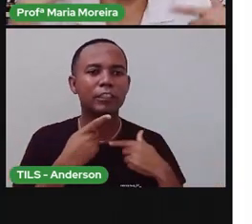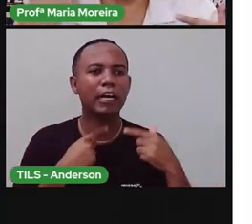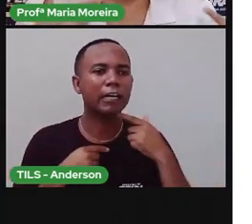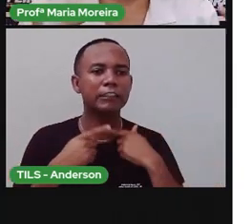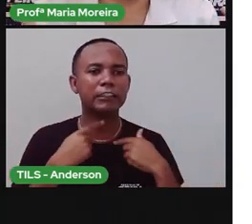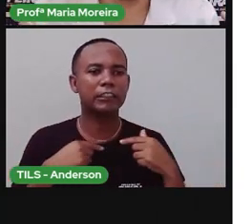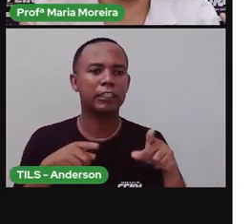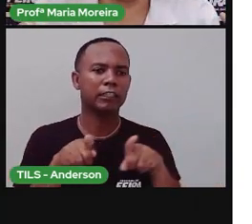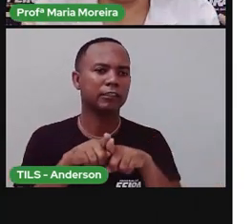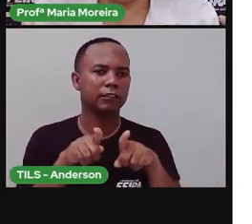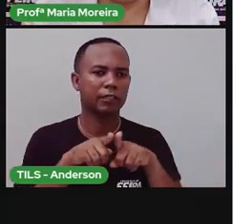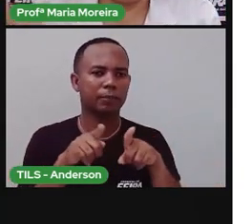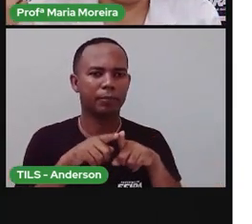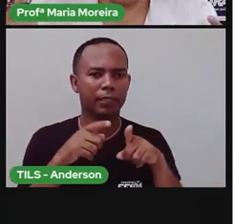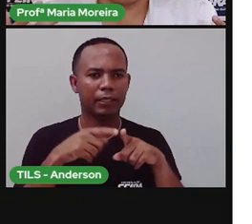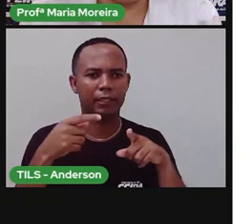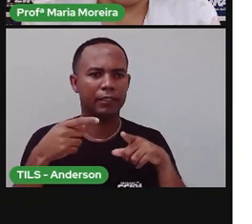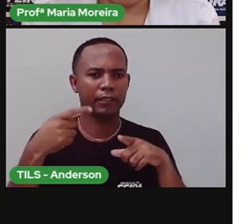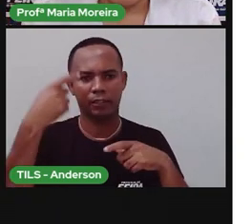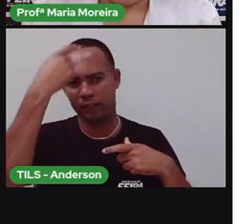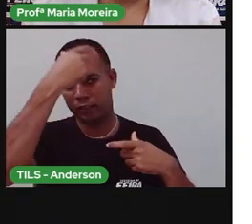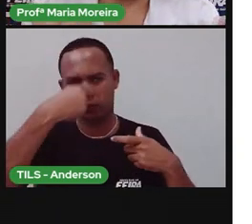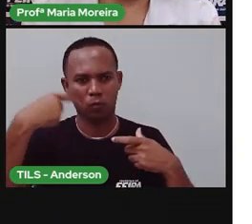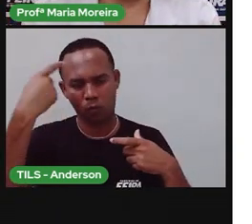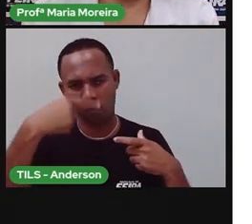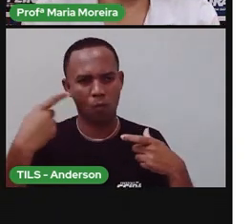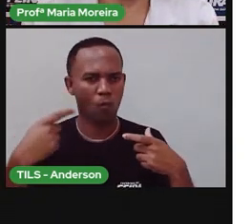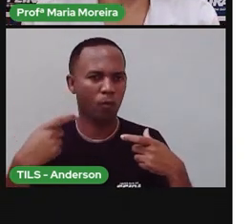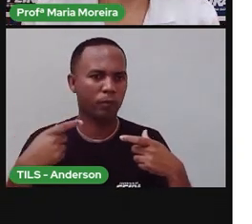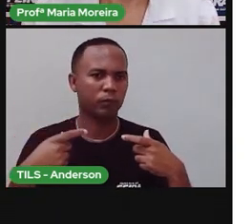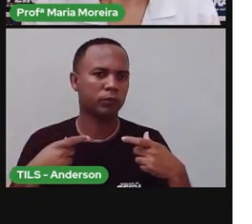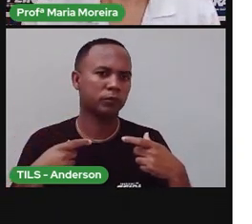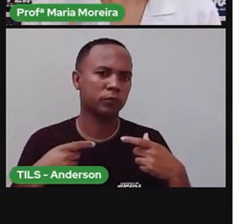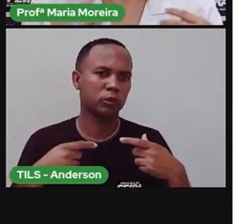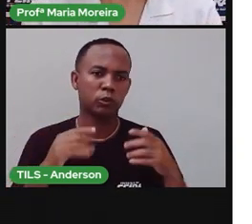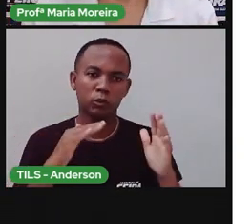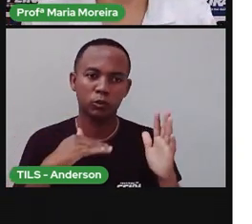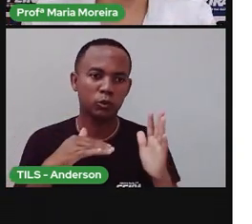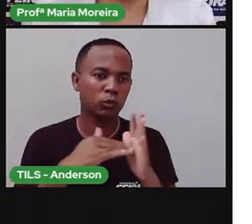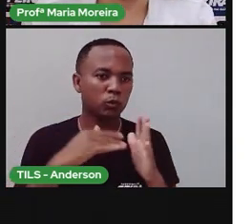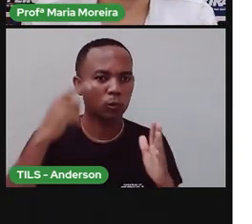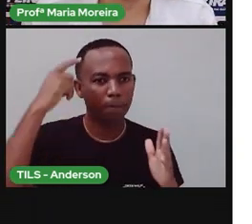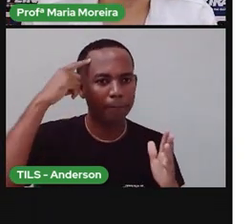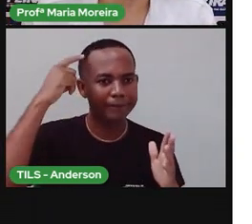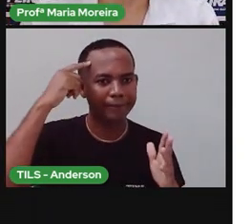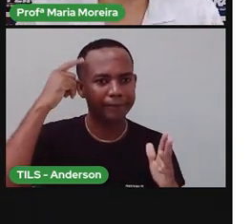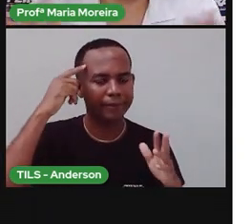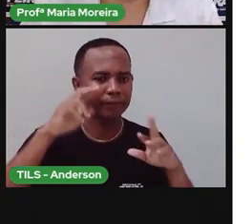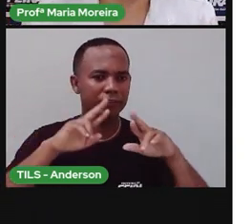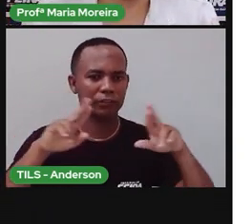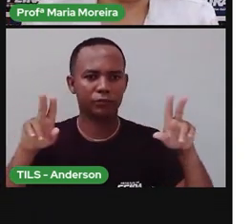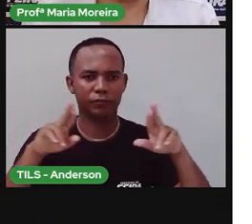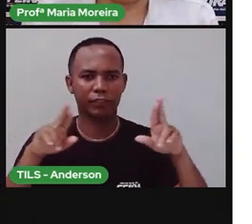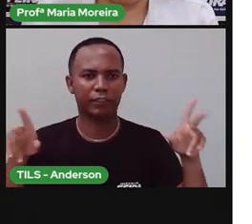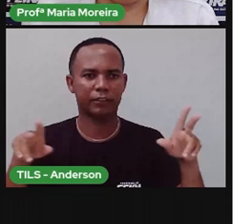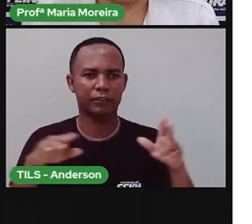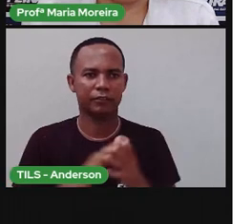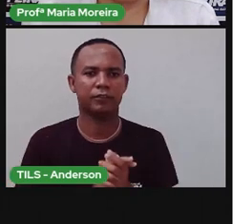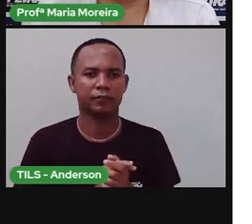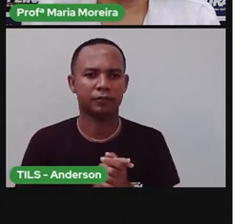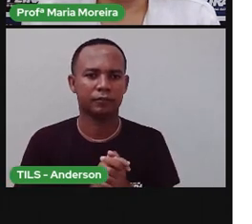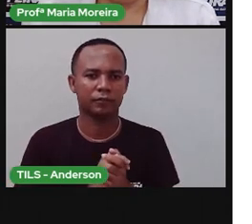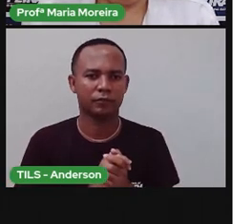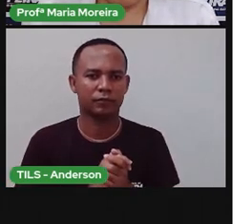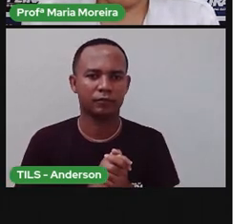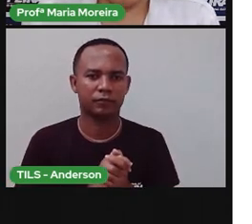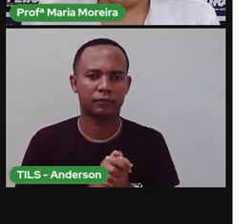tá falando só da questão de fisionomia, de gênero, não. A Pró tá falando de personalidade. Somos pessoas com personalidades completamente